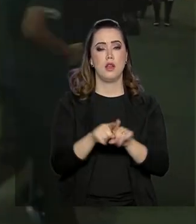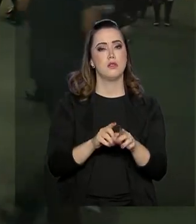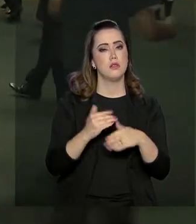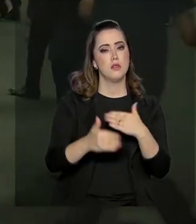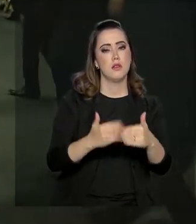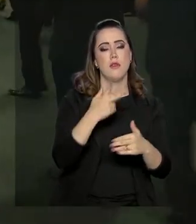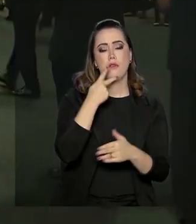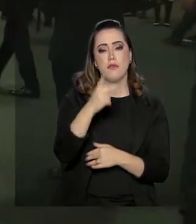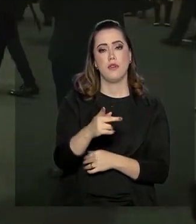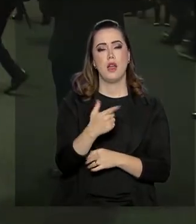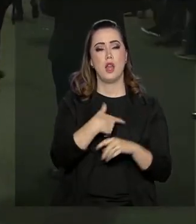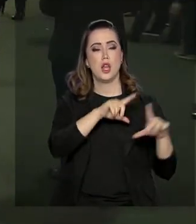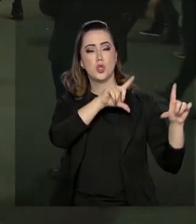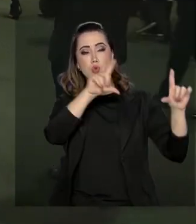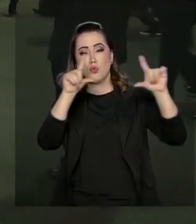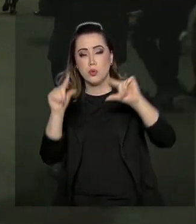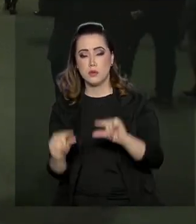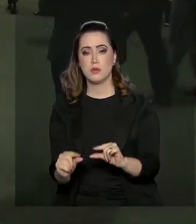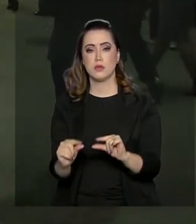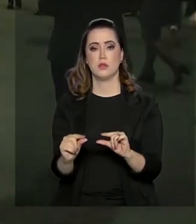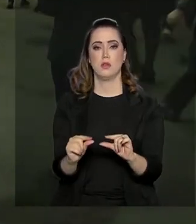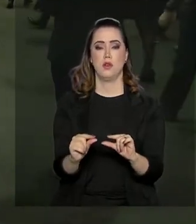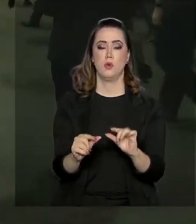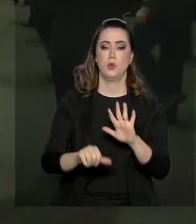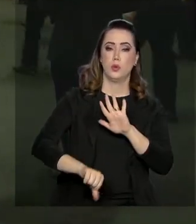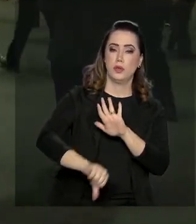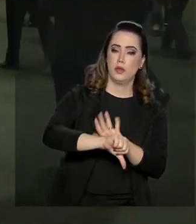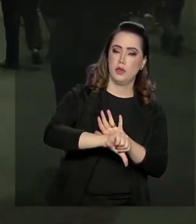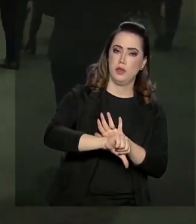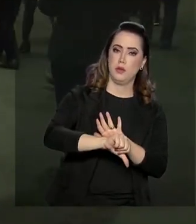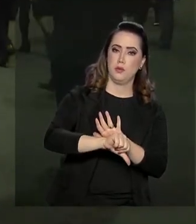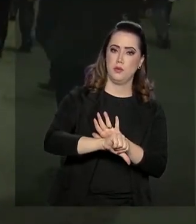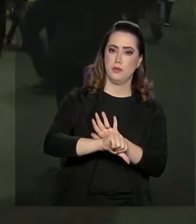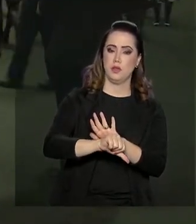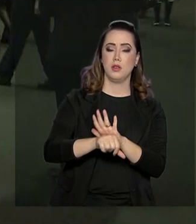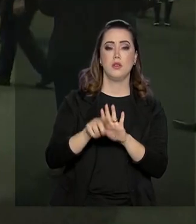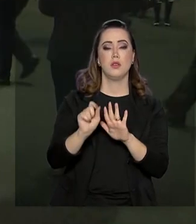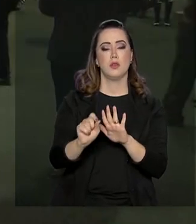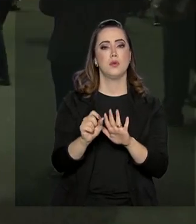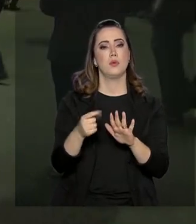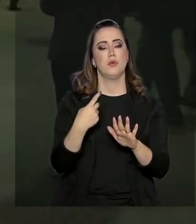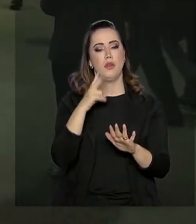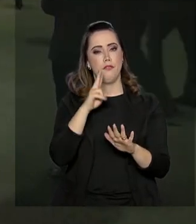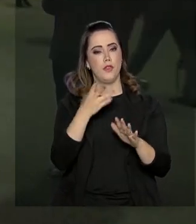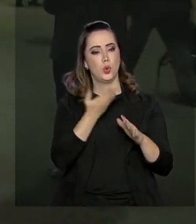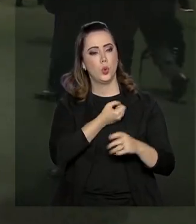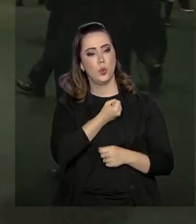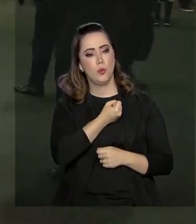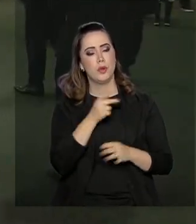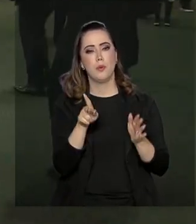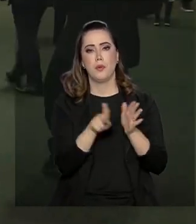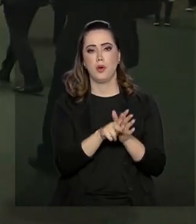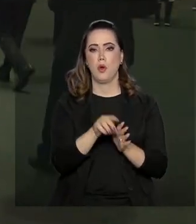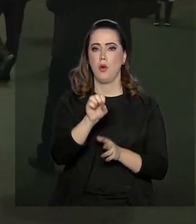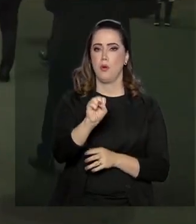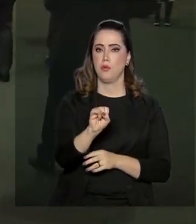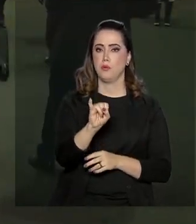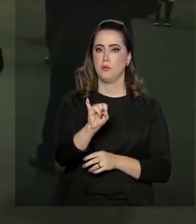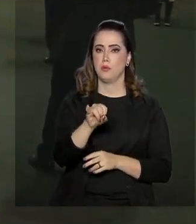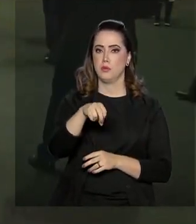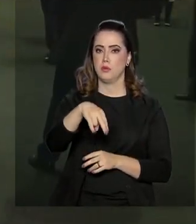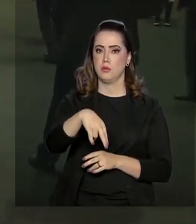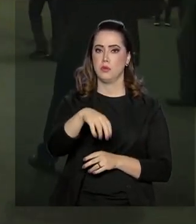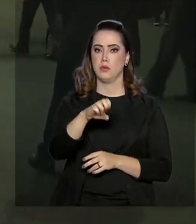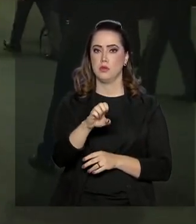falas, a queda, a redução na criminalidade baseada em números colhidos pelo Sinesp, o sistema do